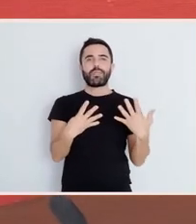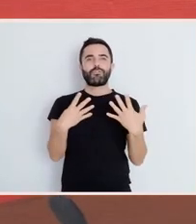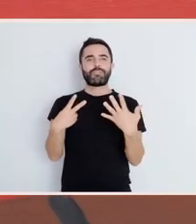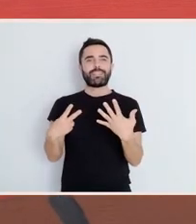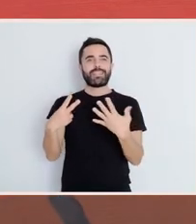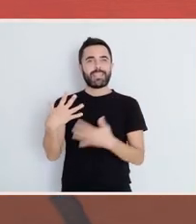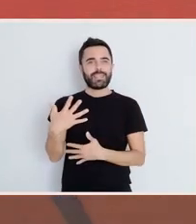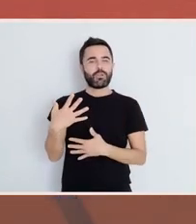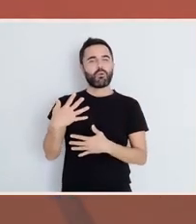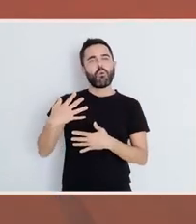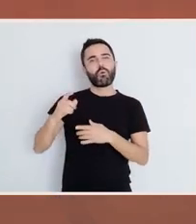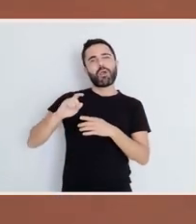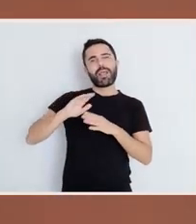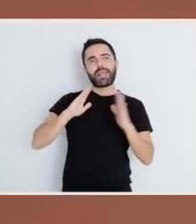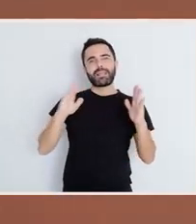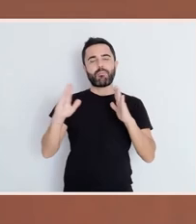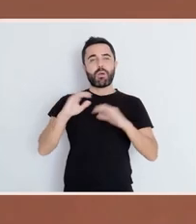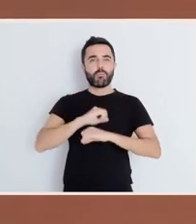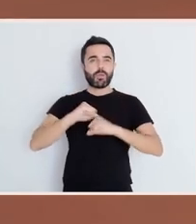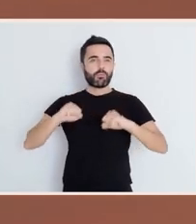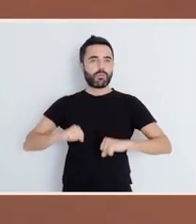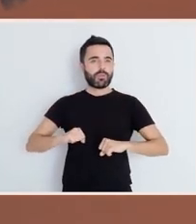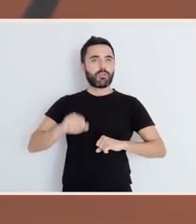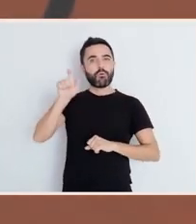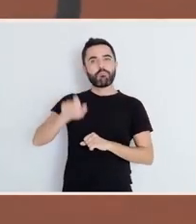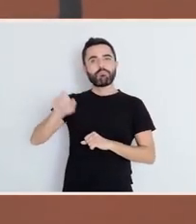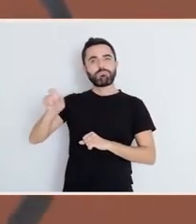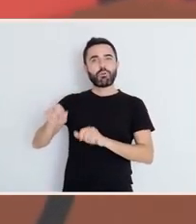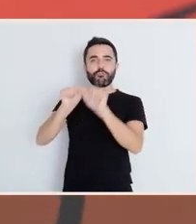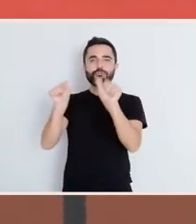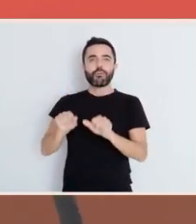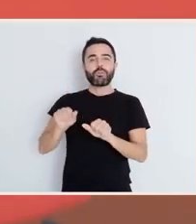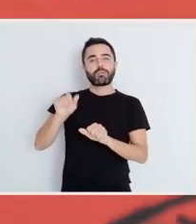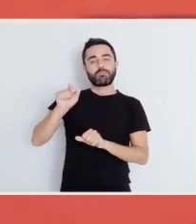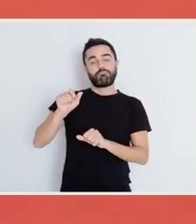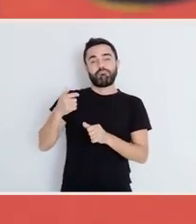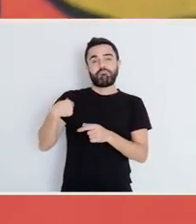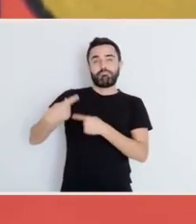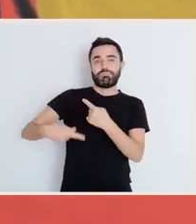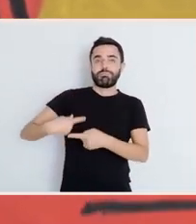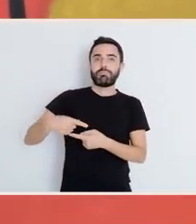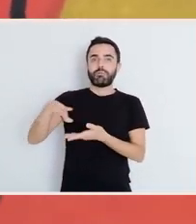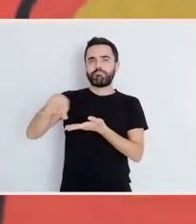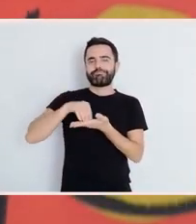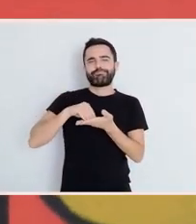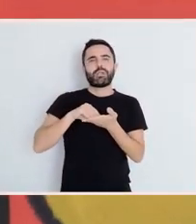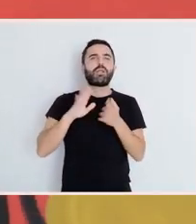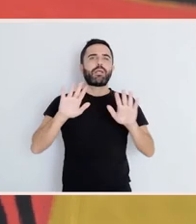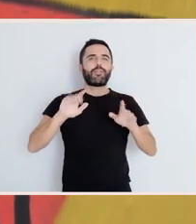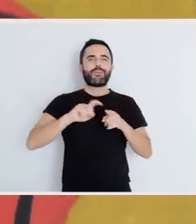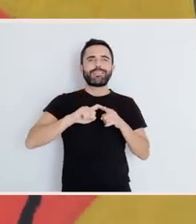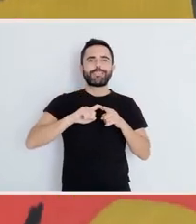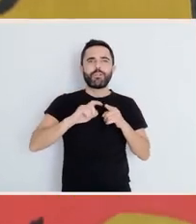a tradición, reinterpreta os arquetipos populares, facendo uso dunha linguaxe máis moderna, herdeira das vanguardas.